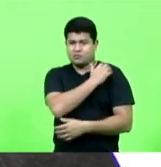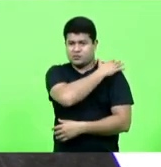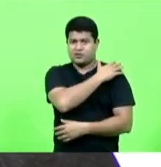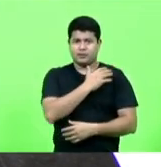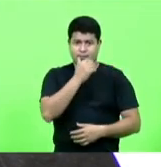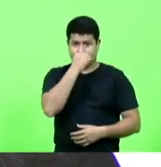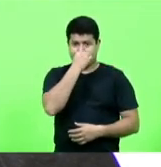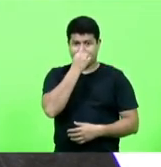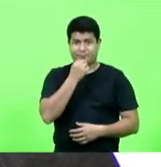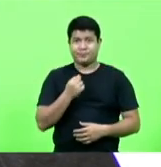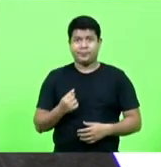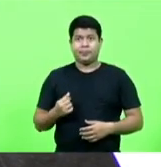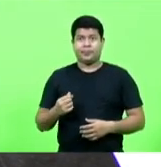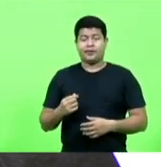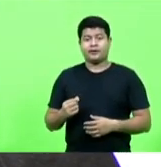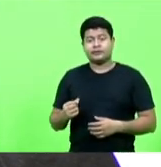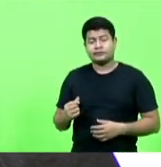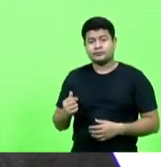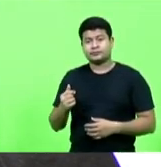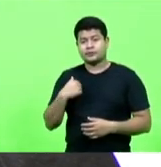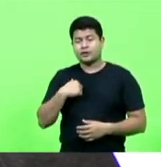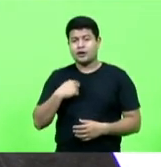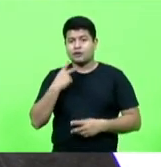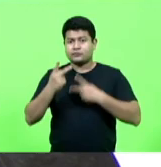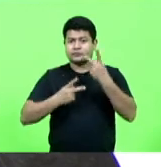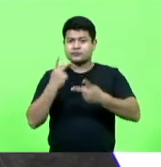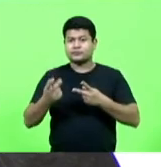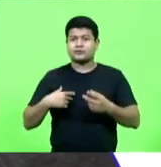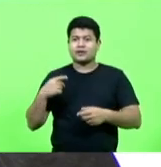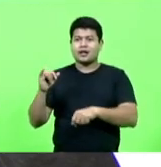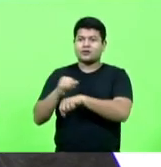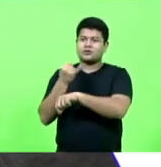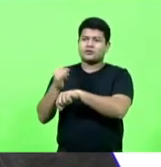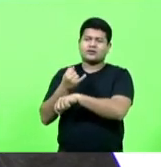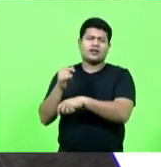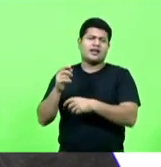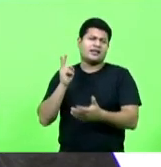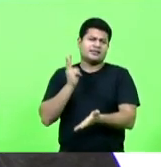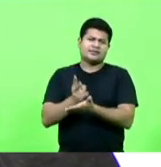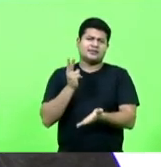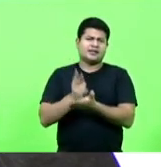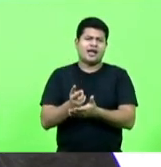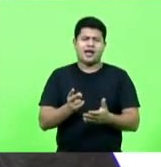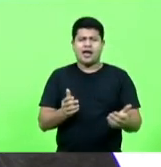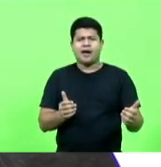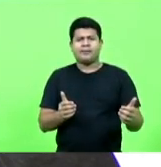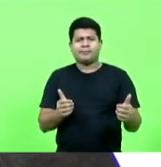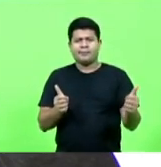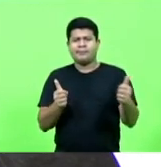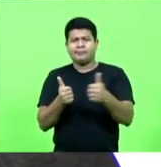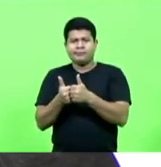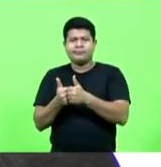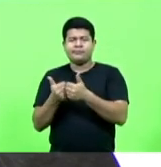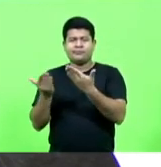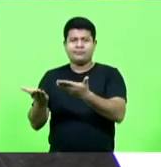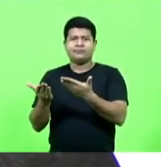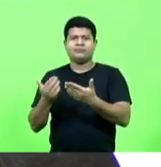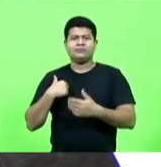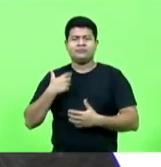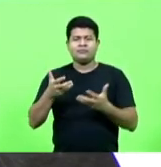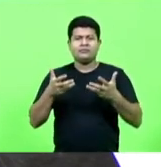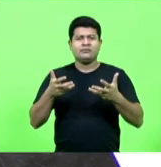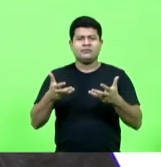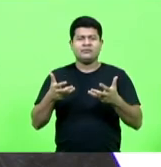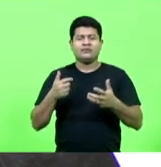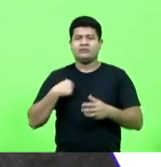E eu não vou falar mais da dada ali de Joinville, que o pessoal pensa, o Lima está puxando sempre a brasa para perto da sardinha dele. Não. Vamos falar